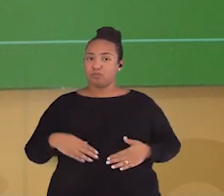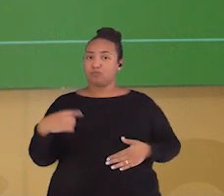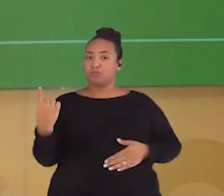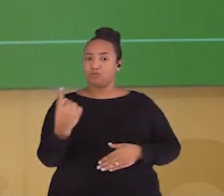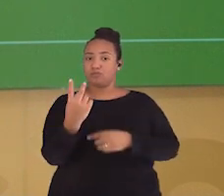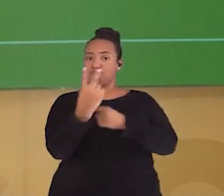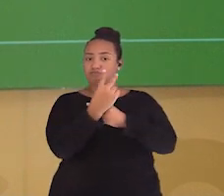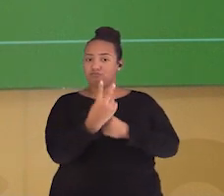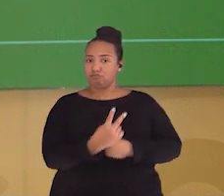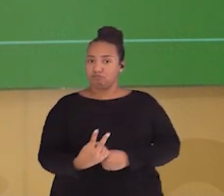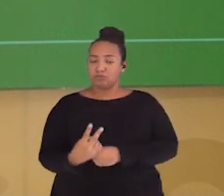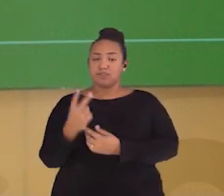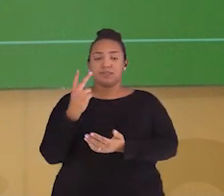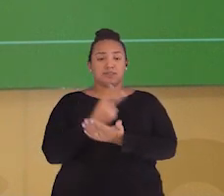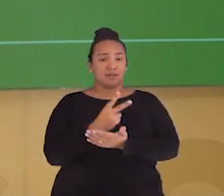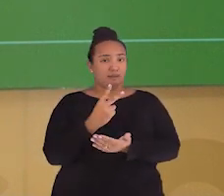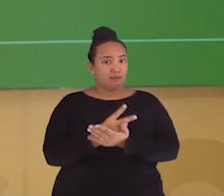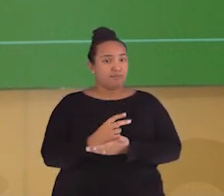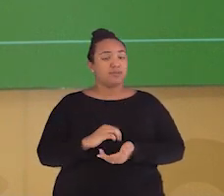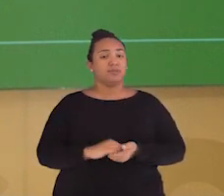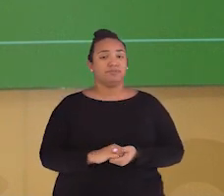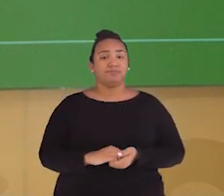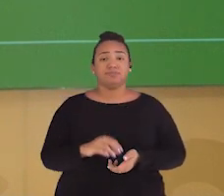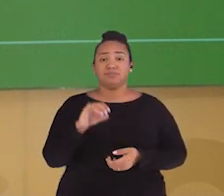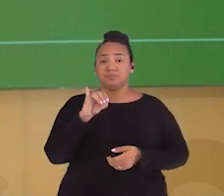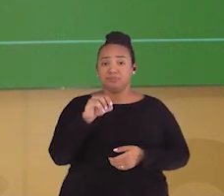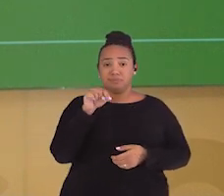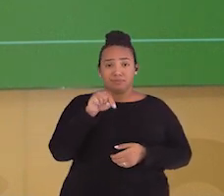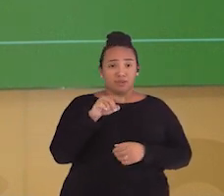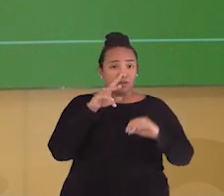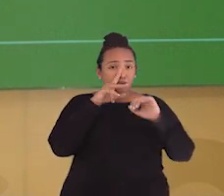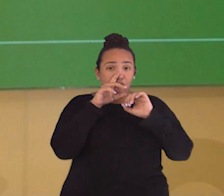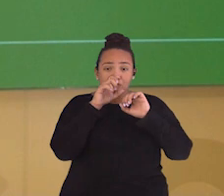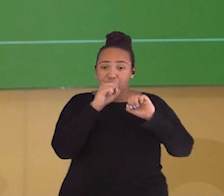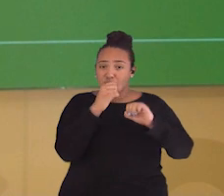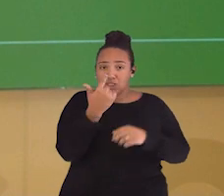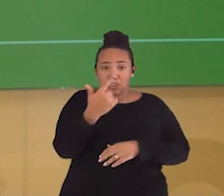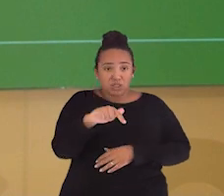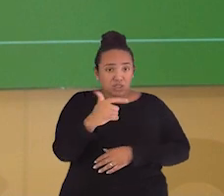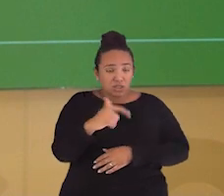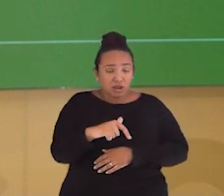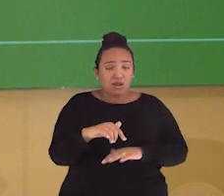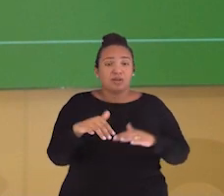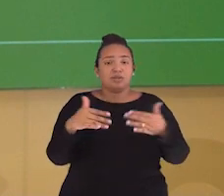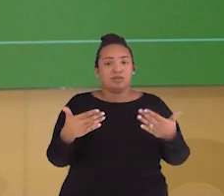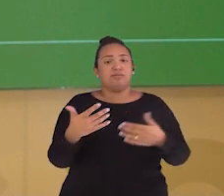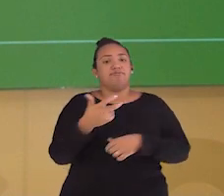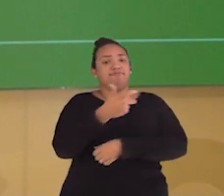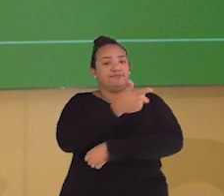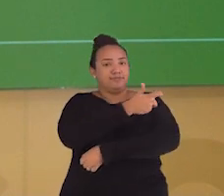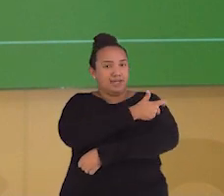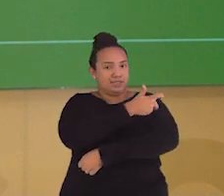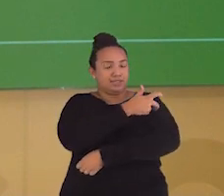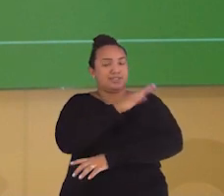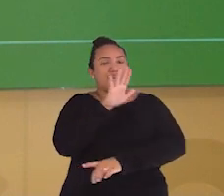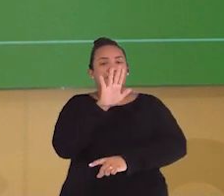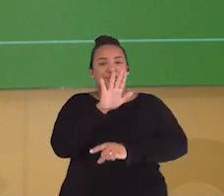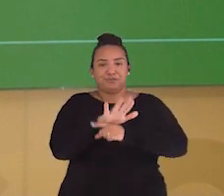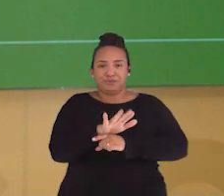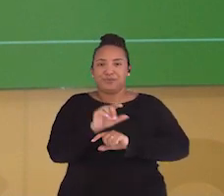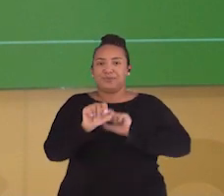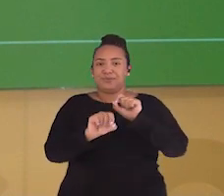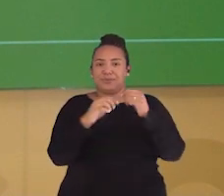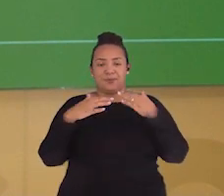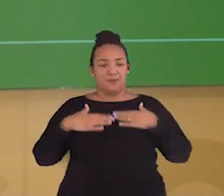defendem continuamente. E quando a força deles não é suficiente para que vençam essa luta, a vacina vem reforçar